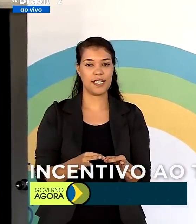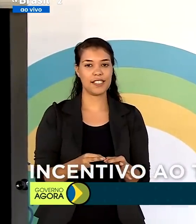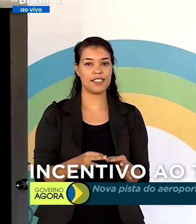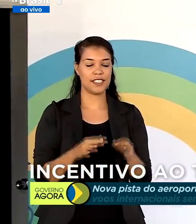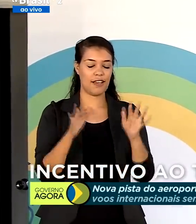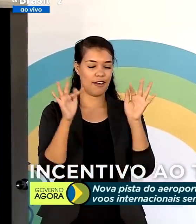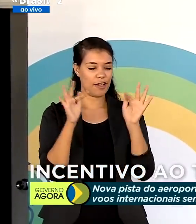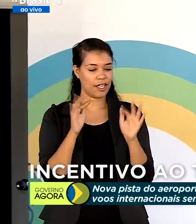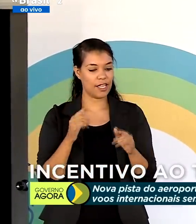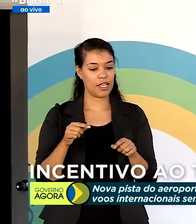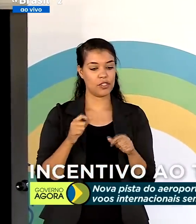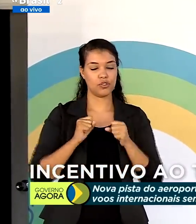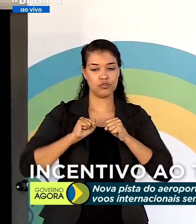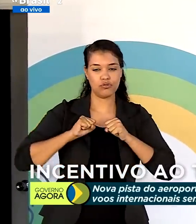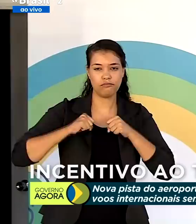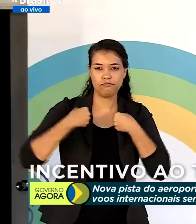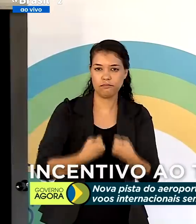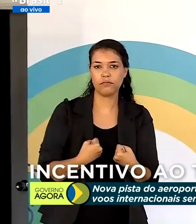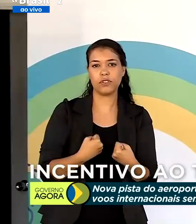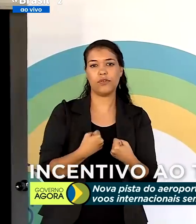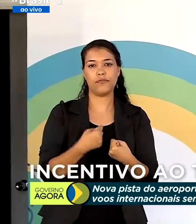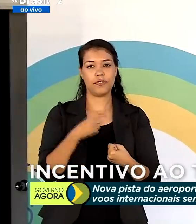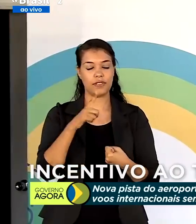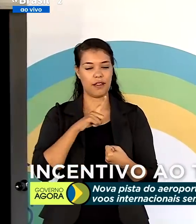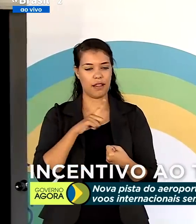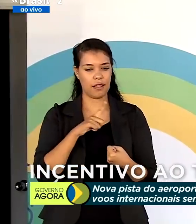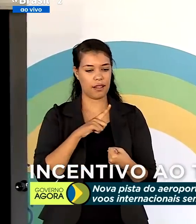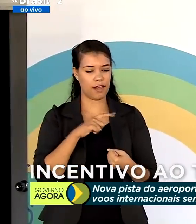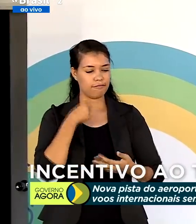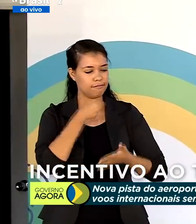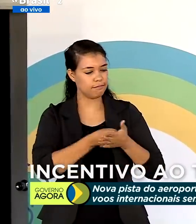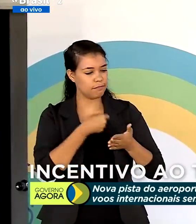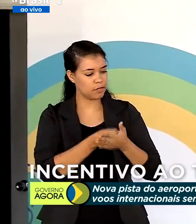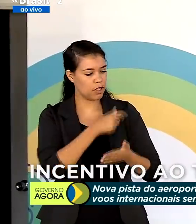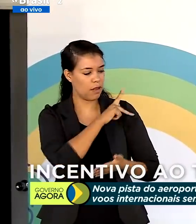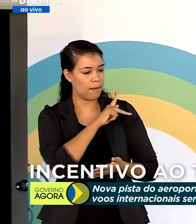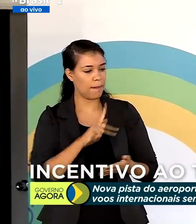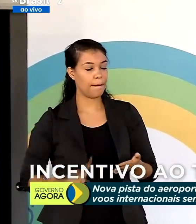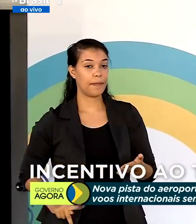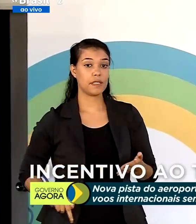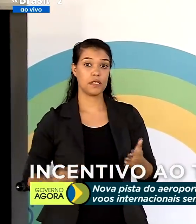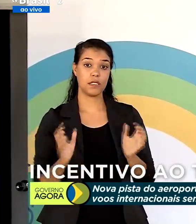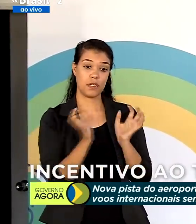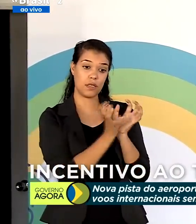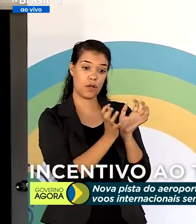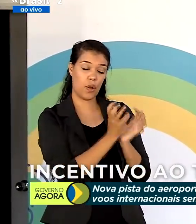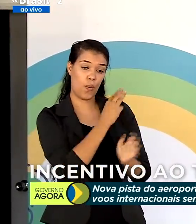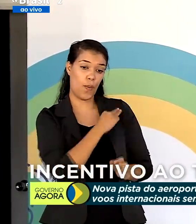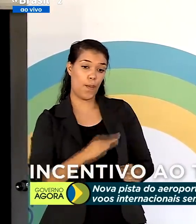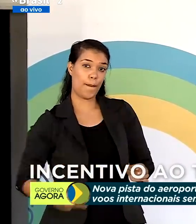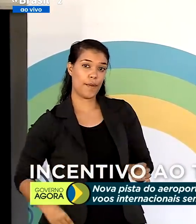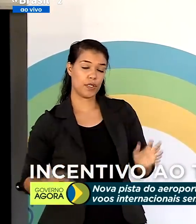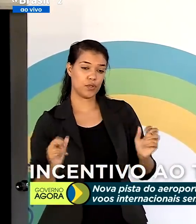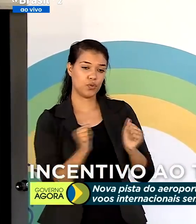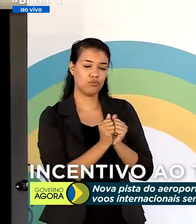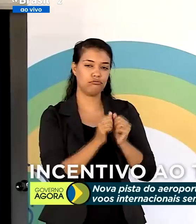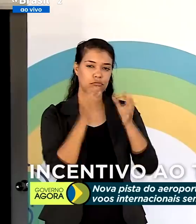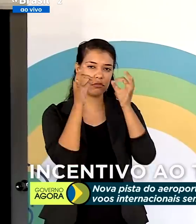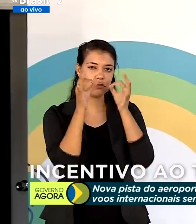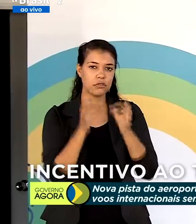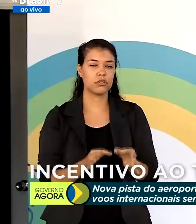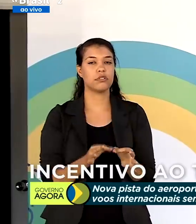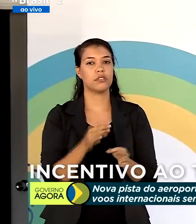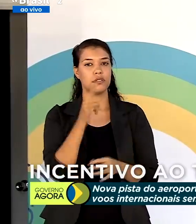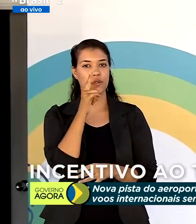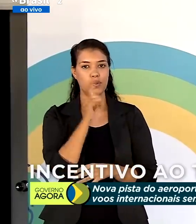o sacrifício, com a determinação do nosso presidente, do time que foi montado de ministros, nós temos certeza que nós vamos assinalar